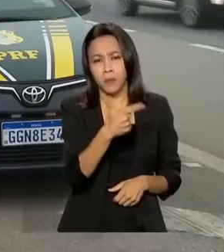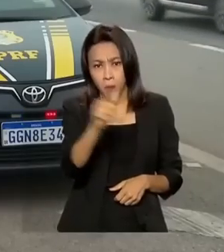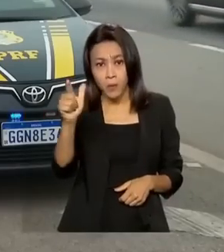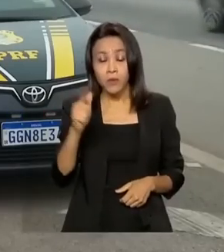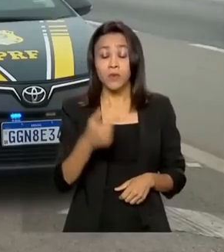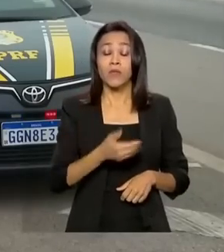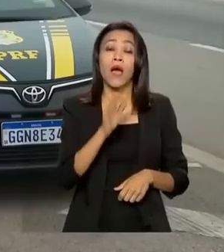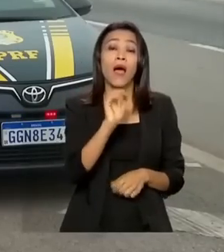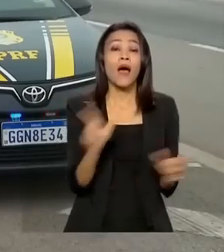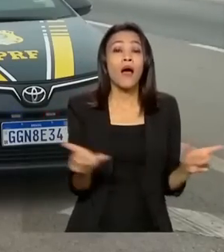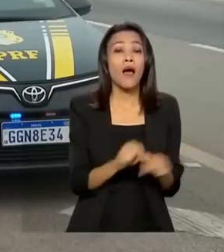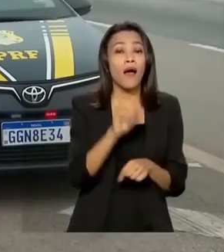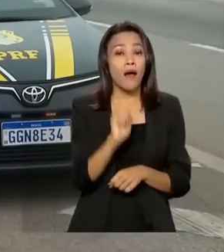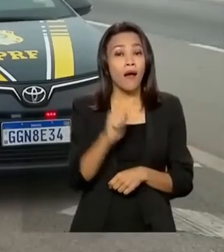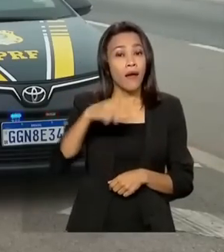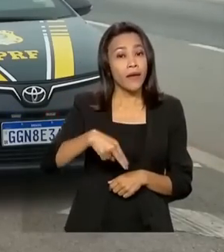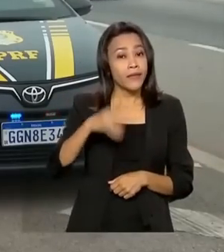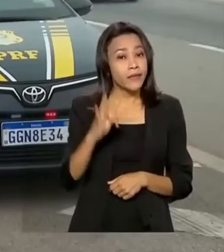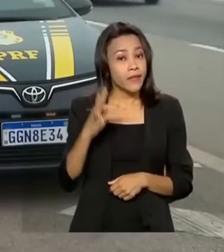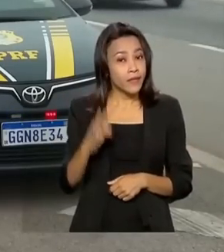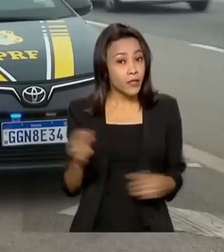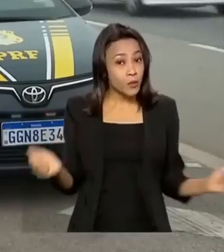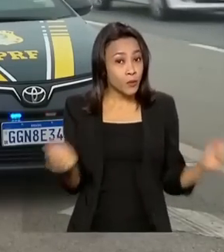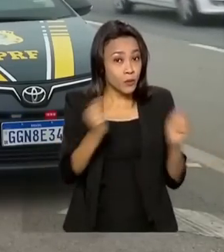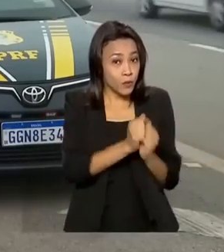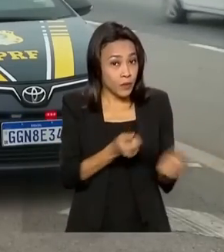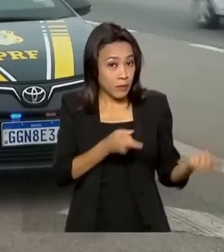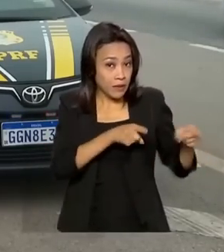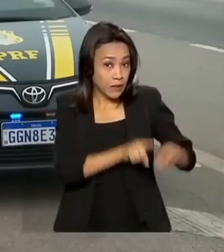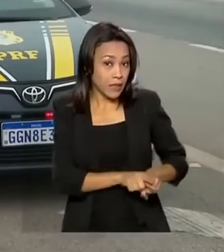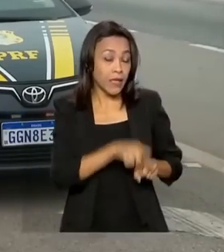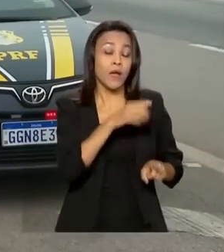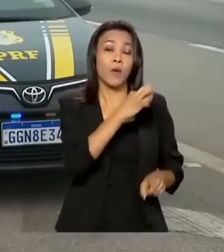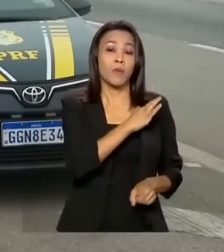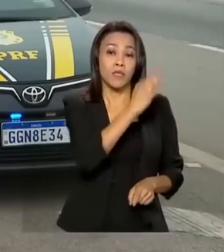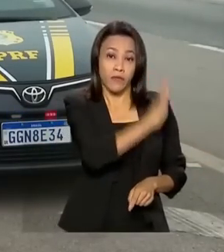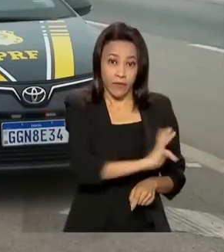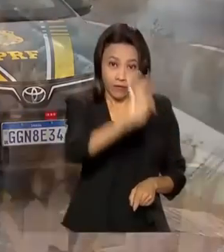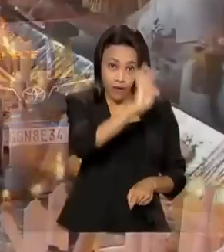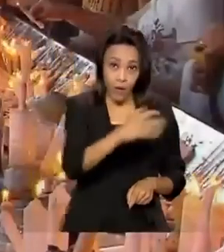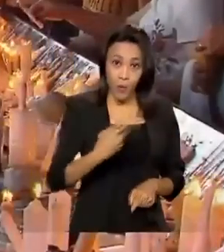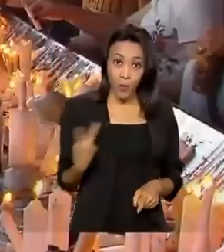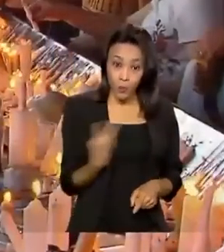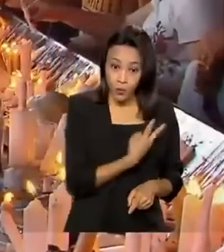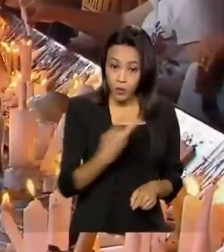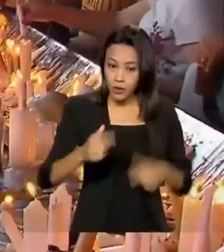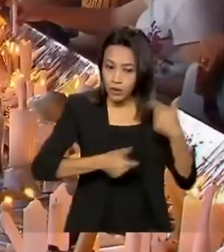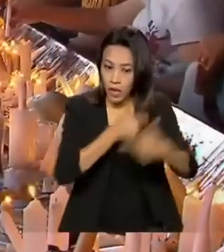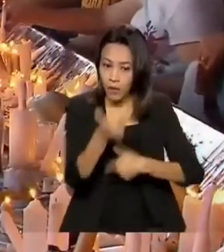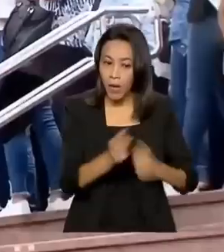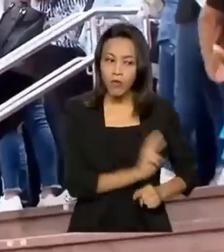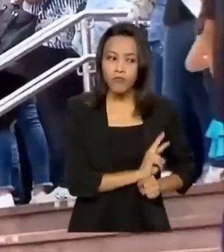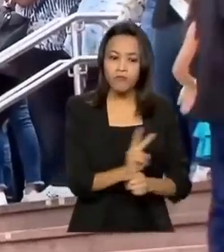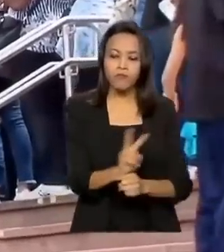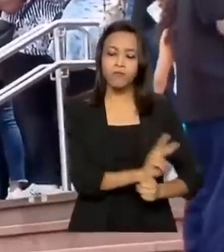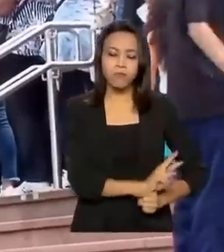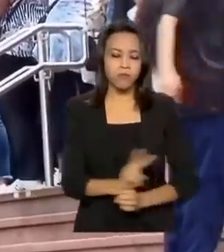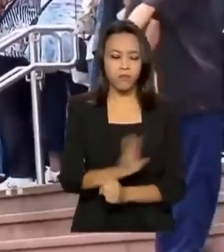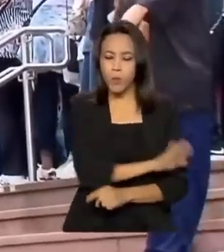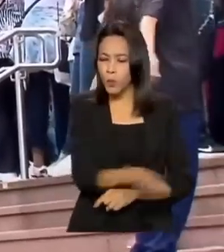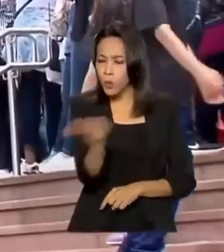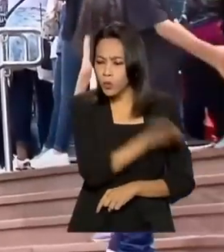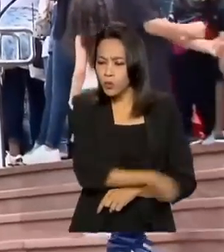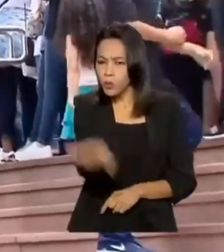de Transportes Terrestres, juntamente com a Polícia Rodoviária Federal, realizam uma operação de fiscalização nas